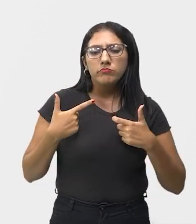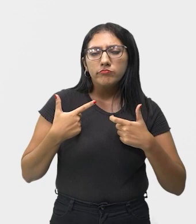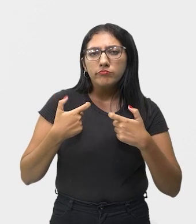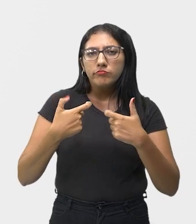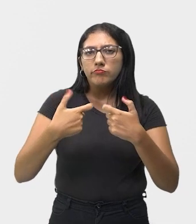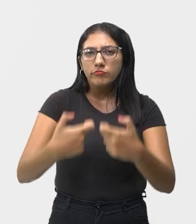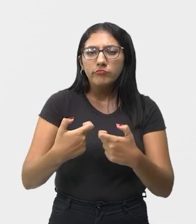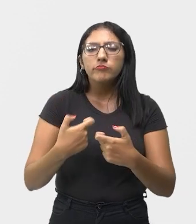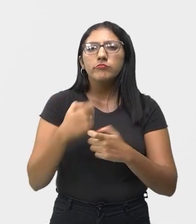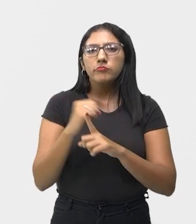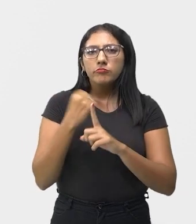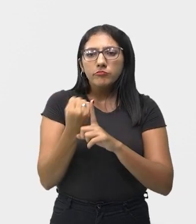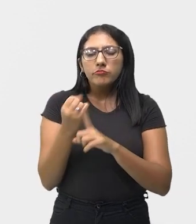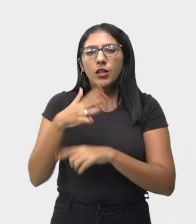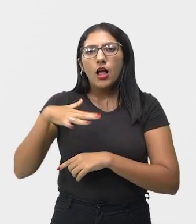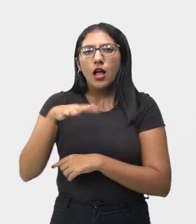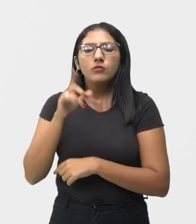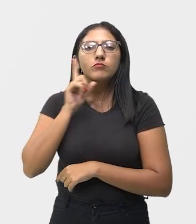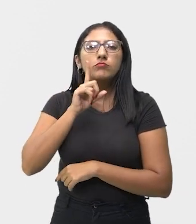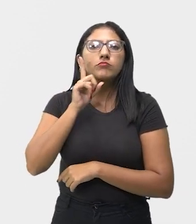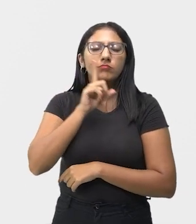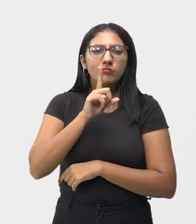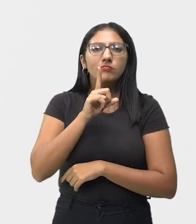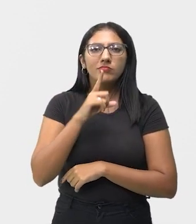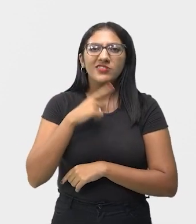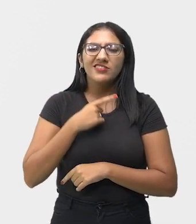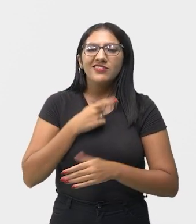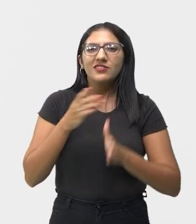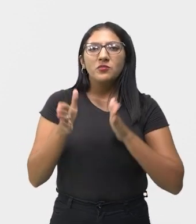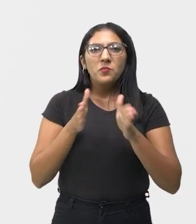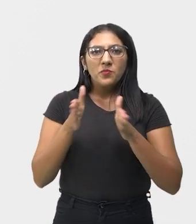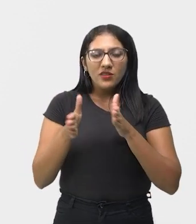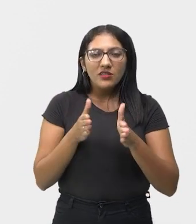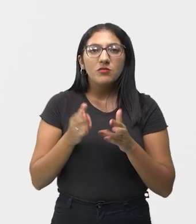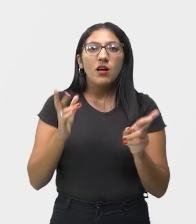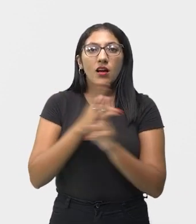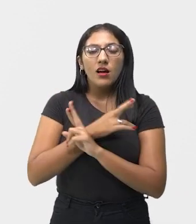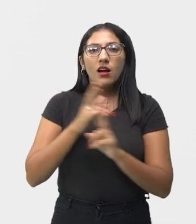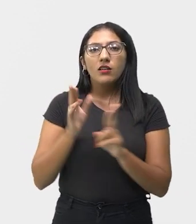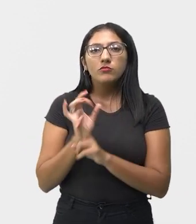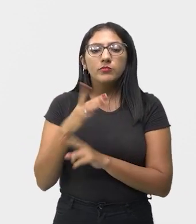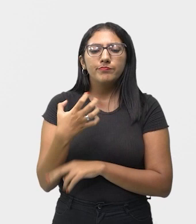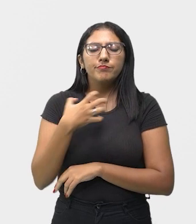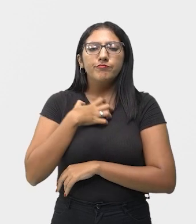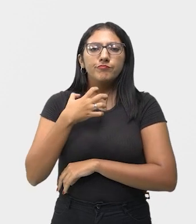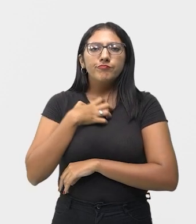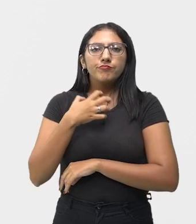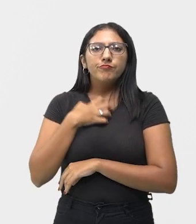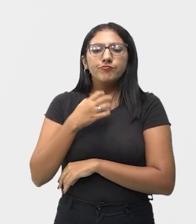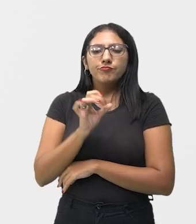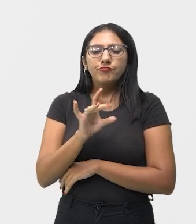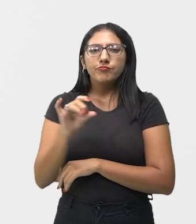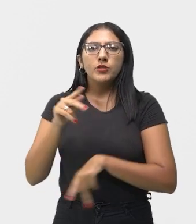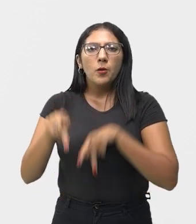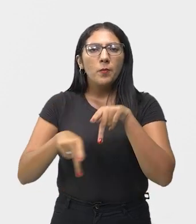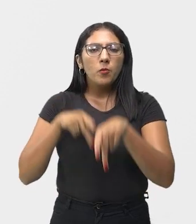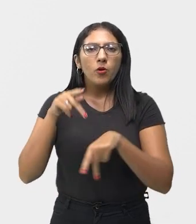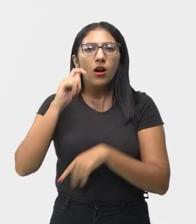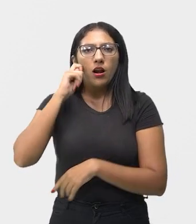Civil Americana, período em que passou a representar a essência do espírito da população